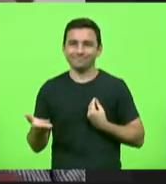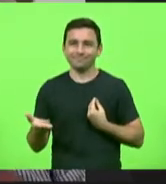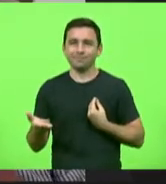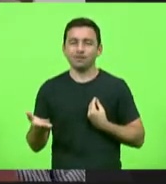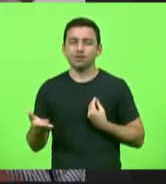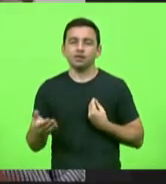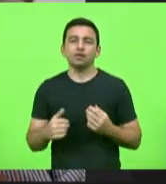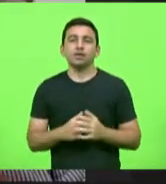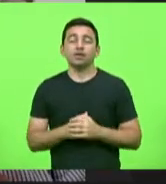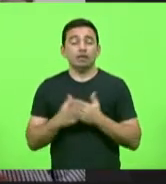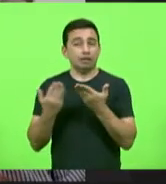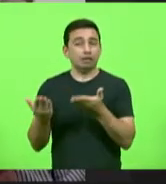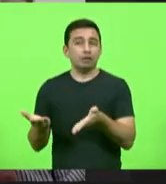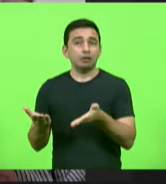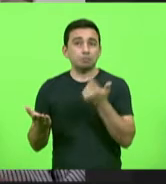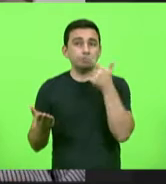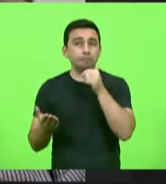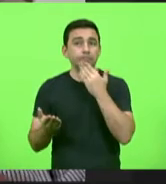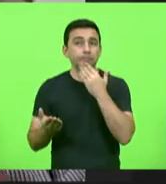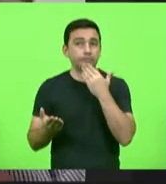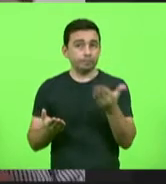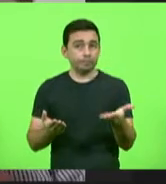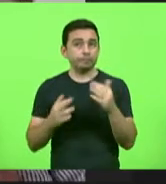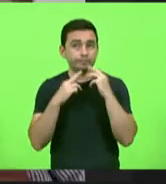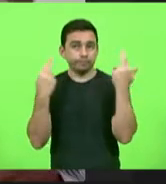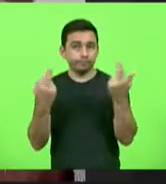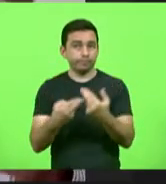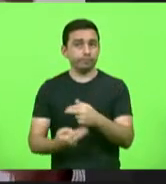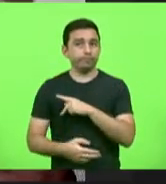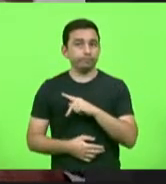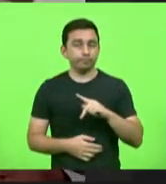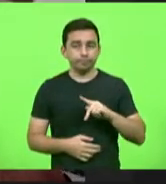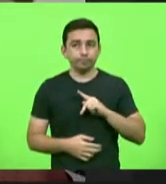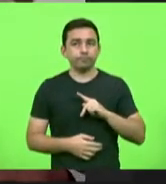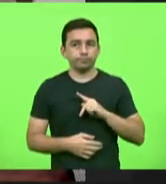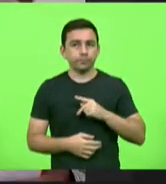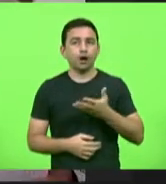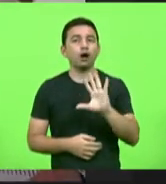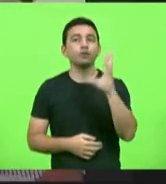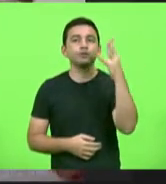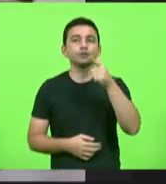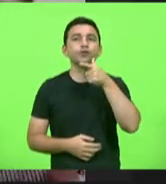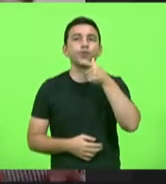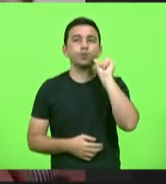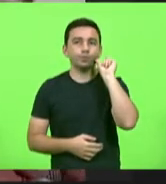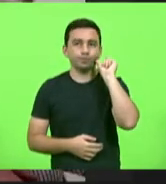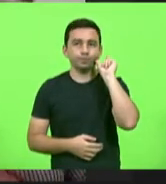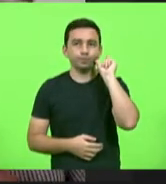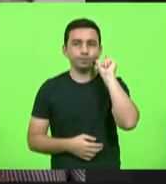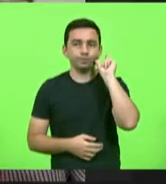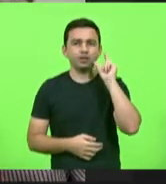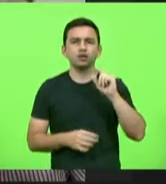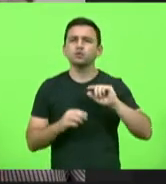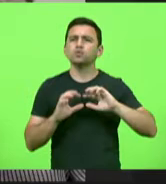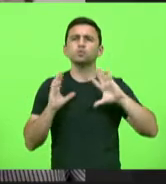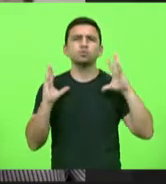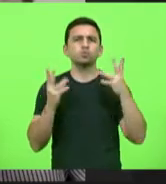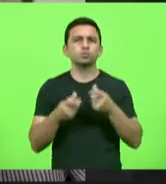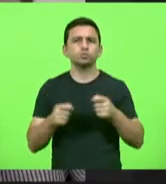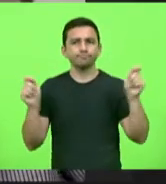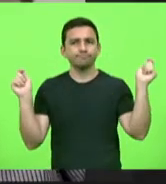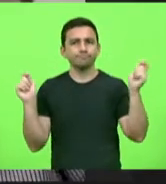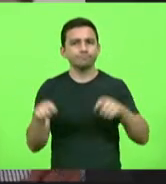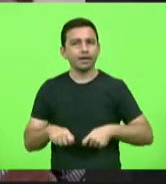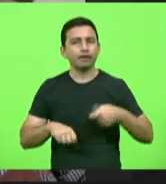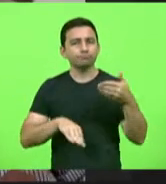requerido audiência pública, que aconteceu ontem, para que todos nós pudéssemos